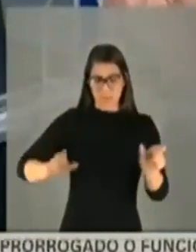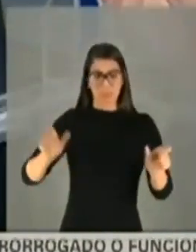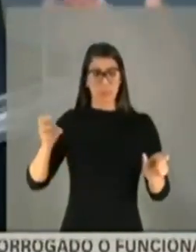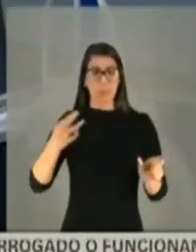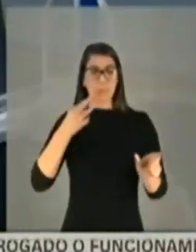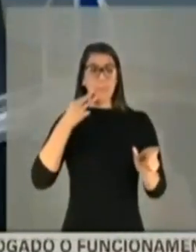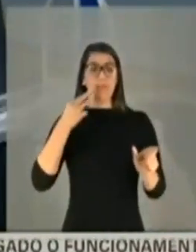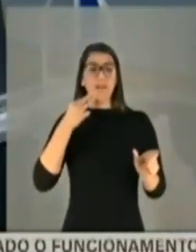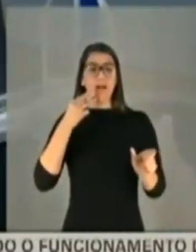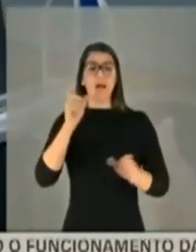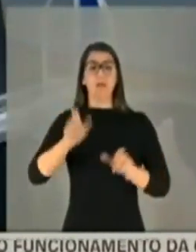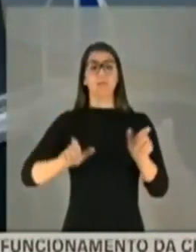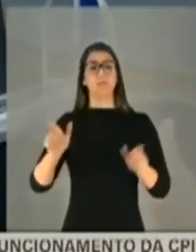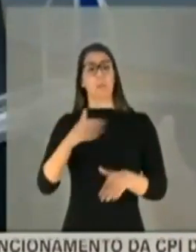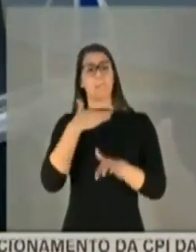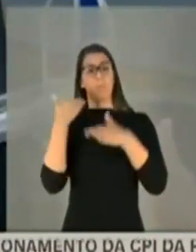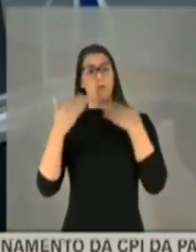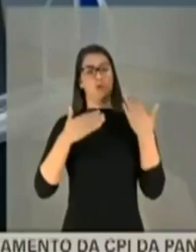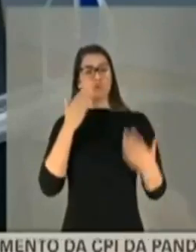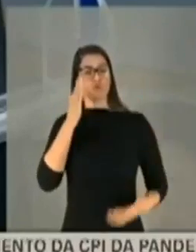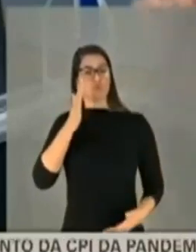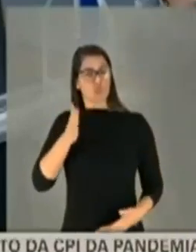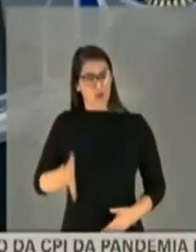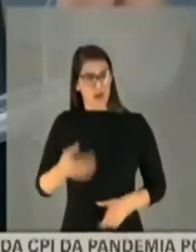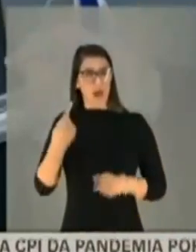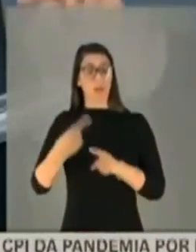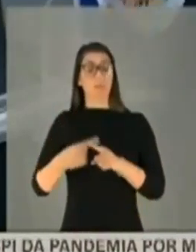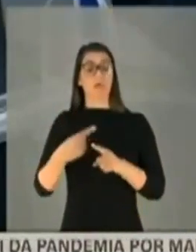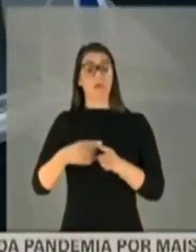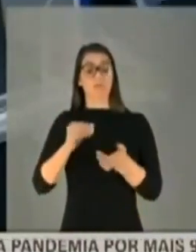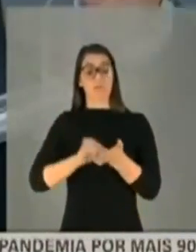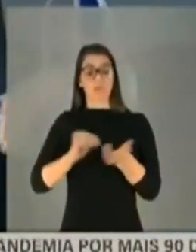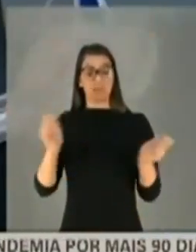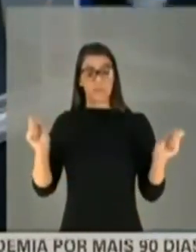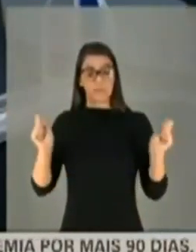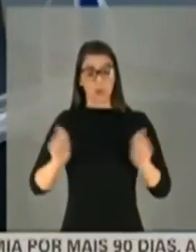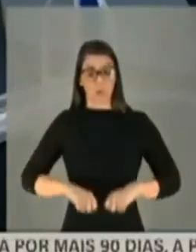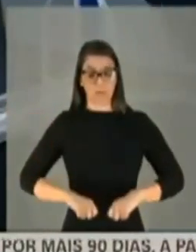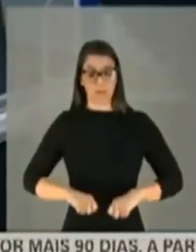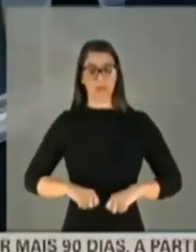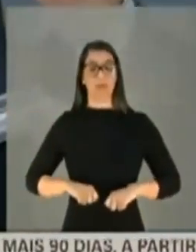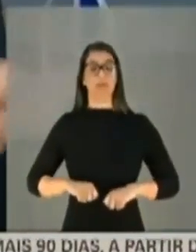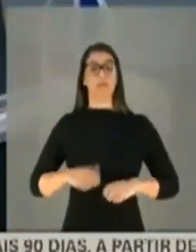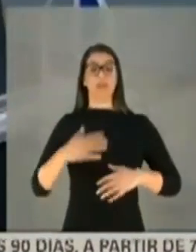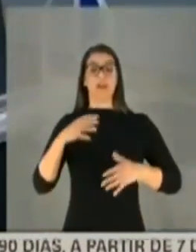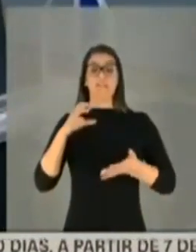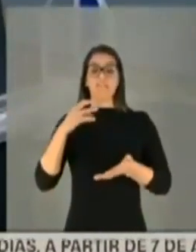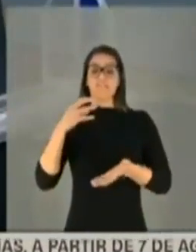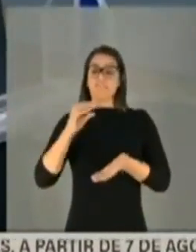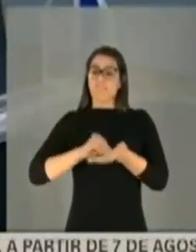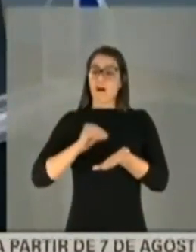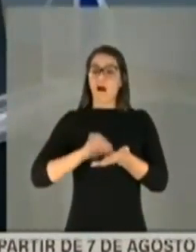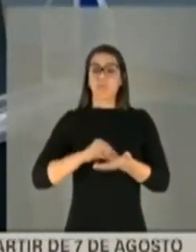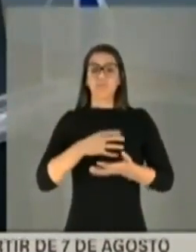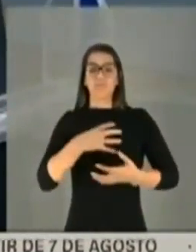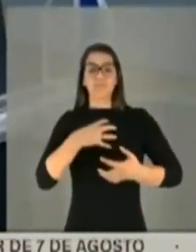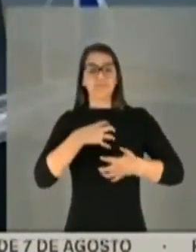mortas, por conta da incompetência, da inoperância, da insensibilidade